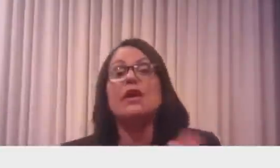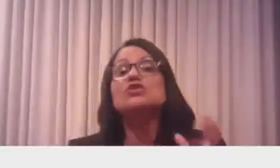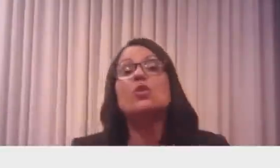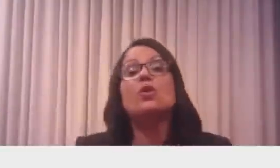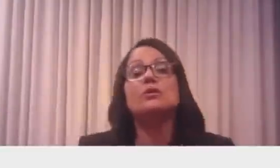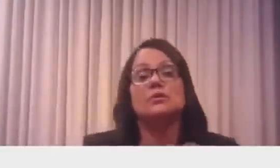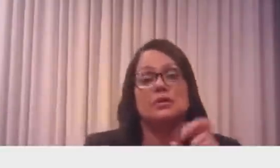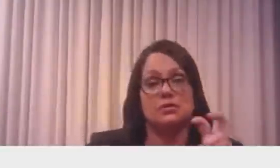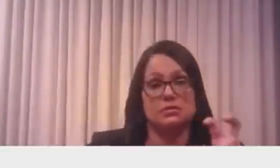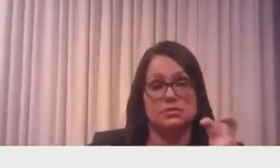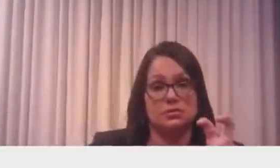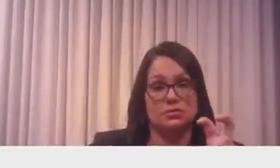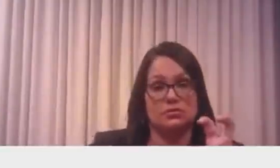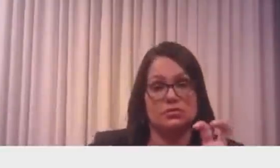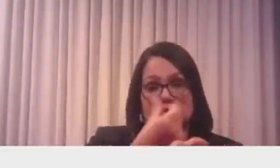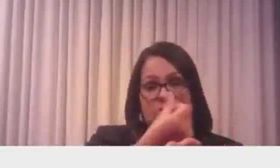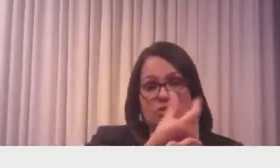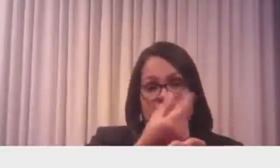e 4 de 300.